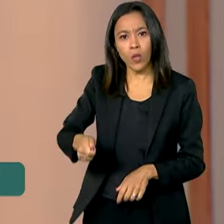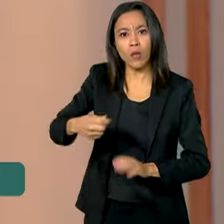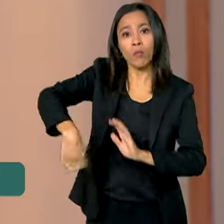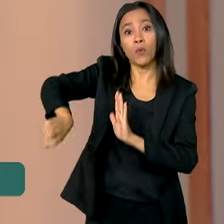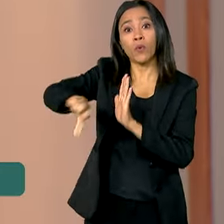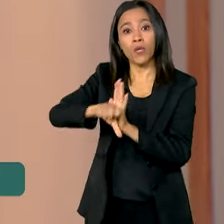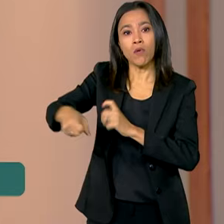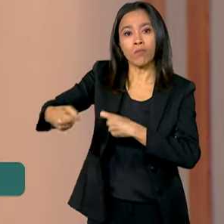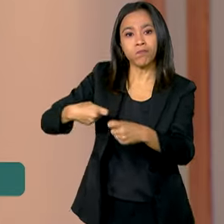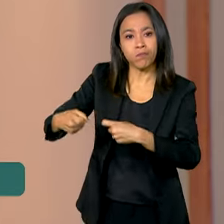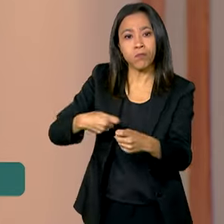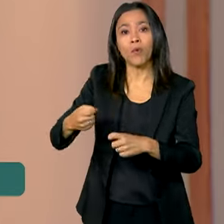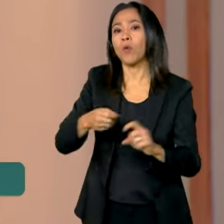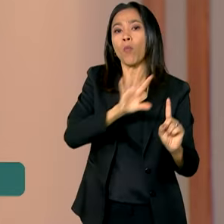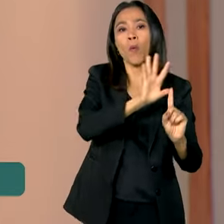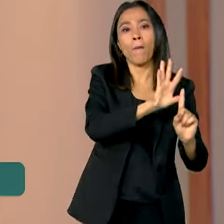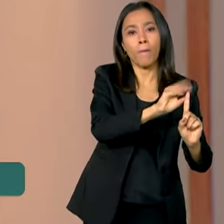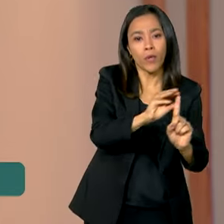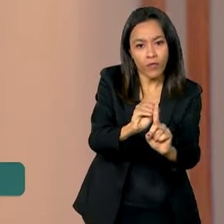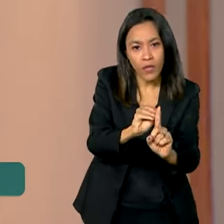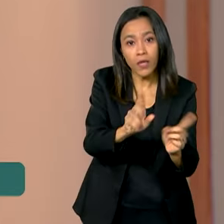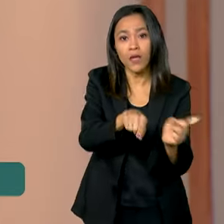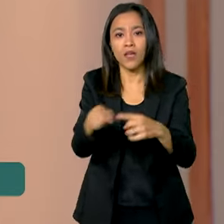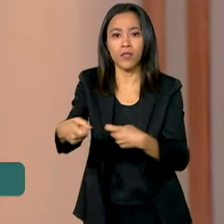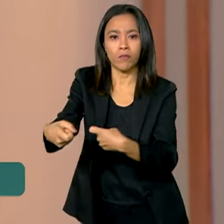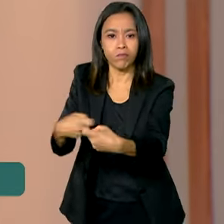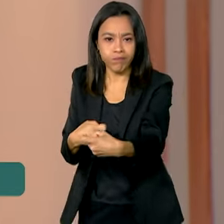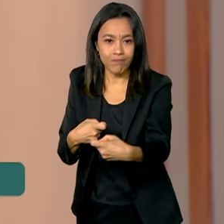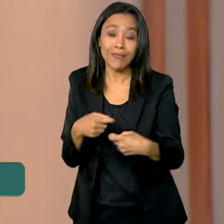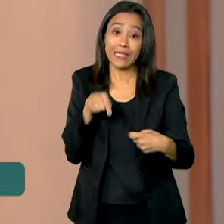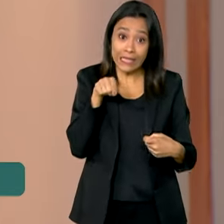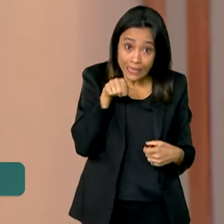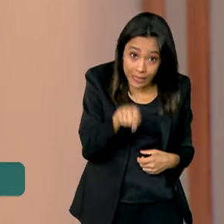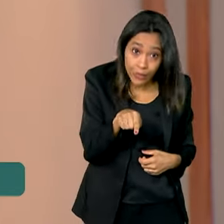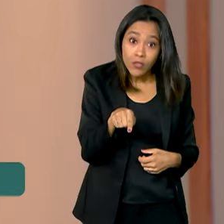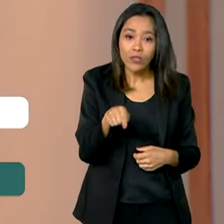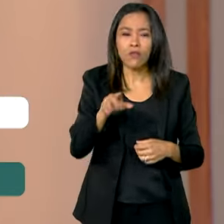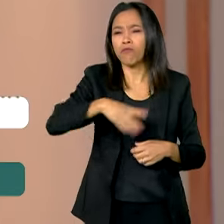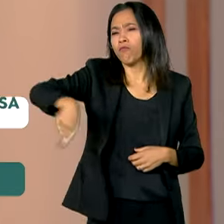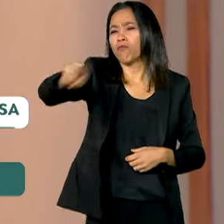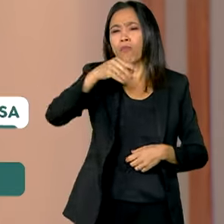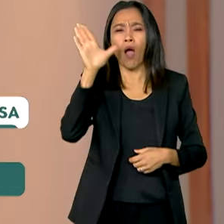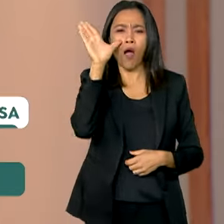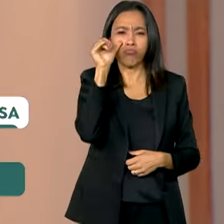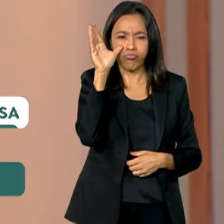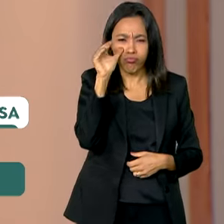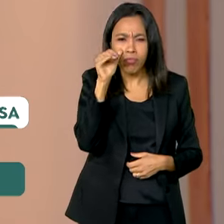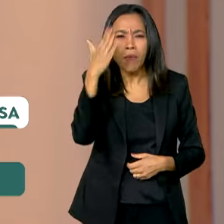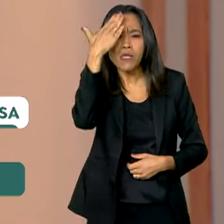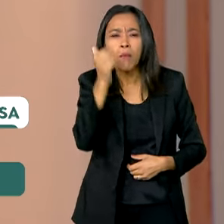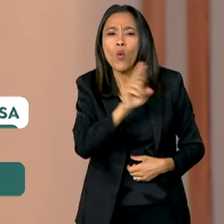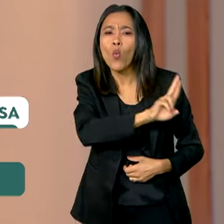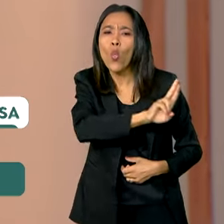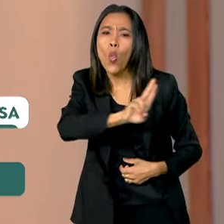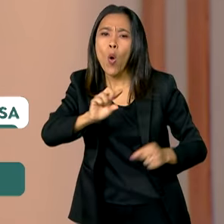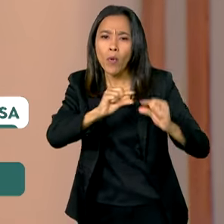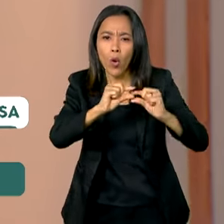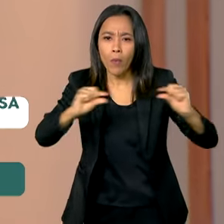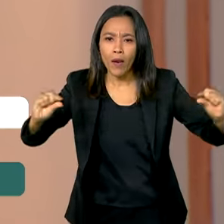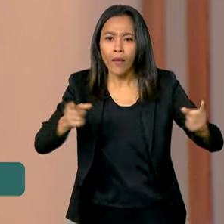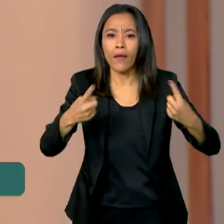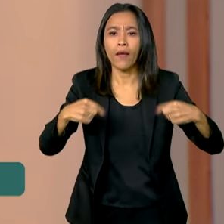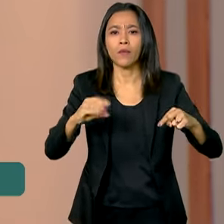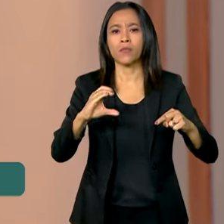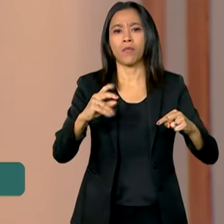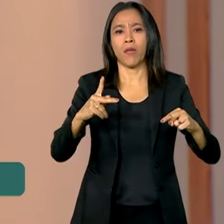pedofilia e estupro. Com isso, fica disponível para consulta pública o nome completo e o CPF